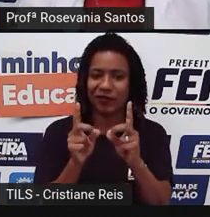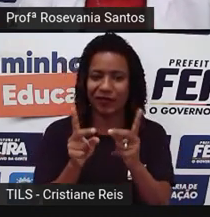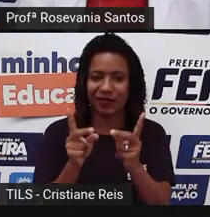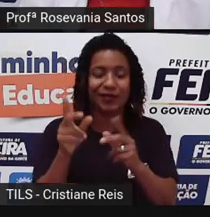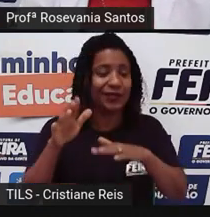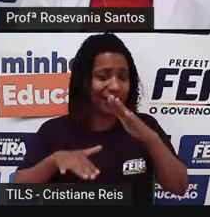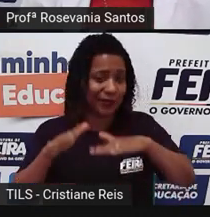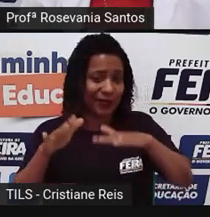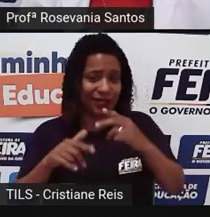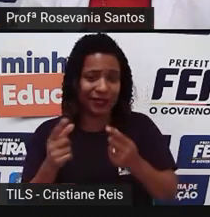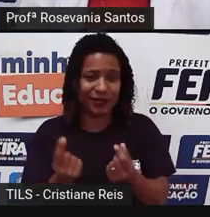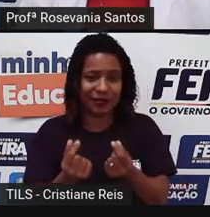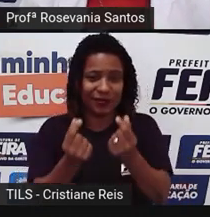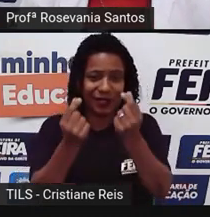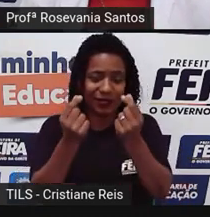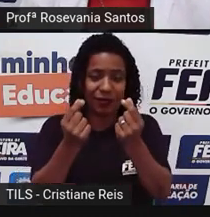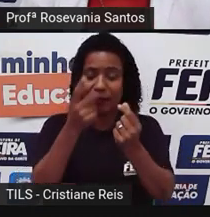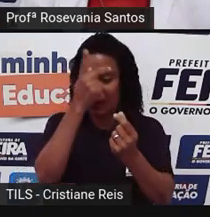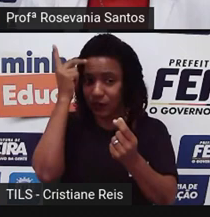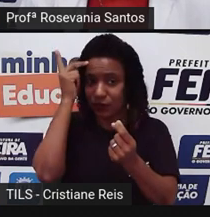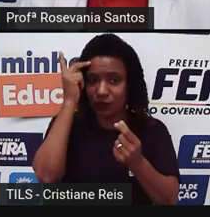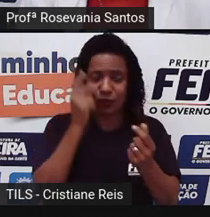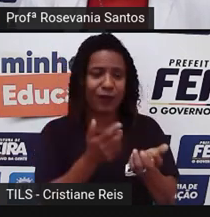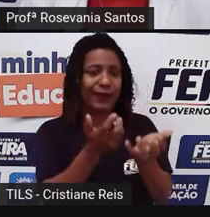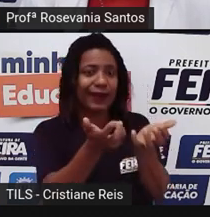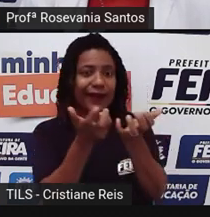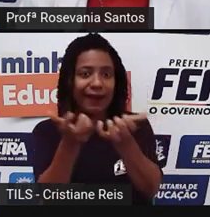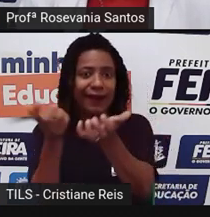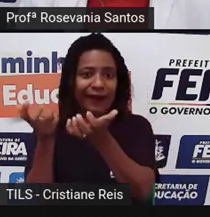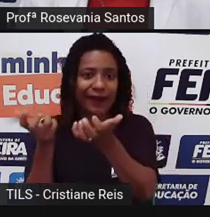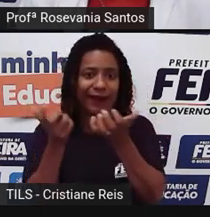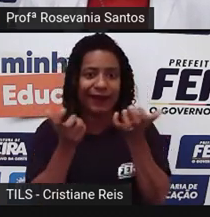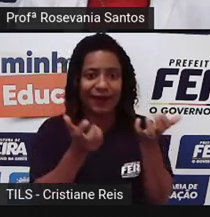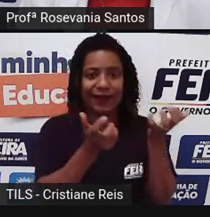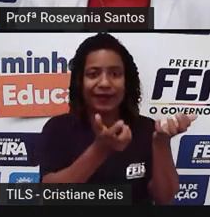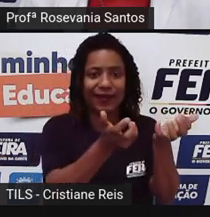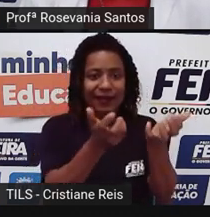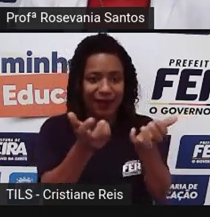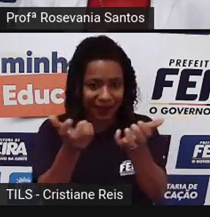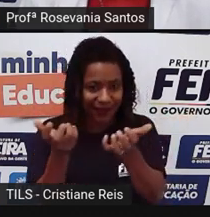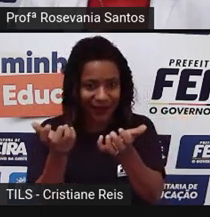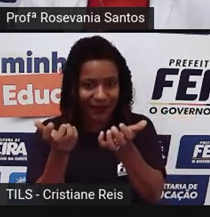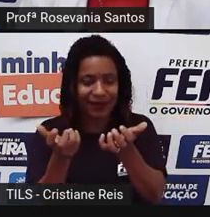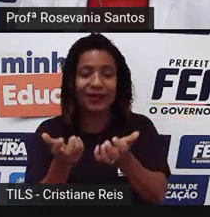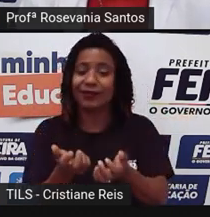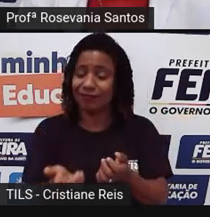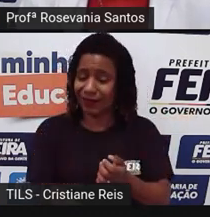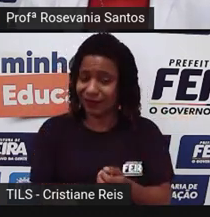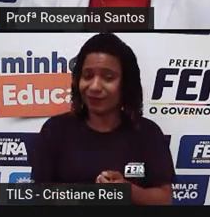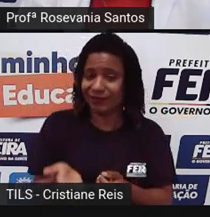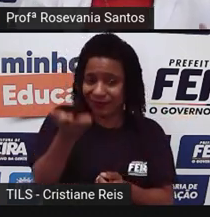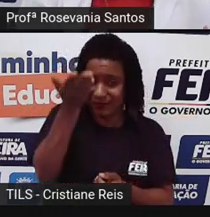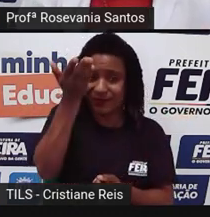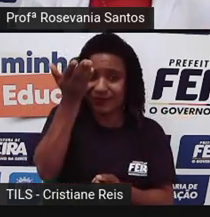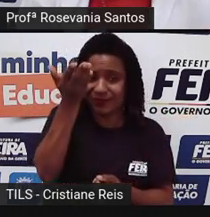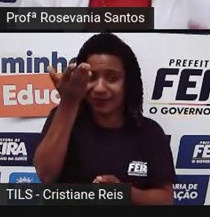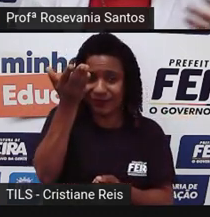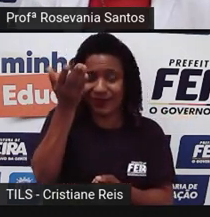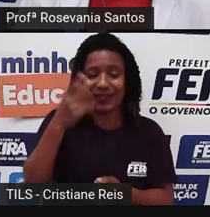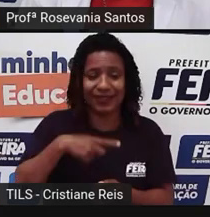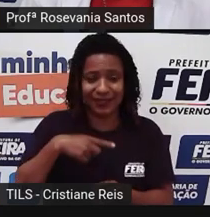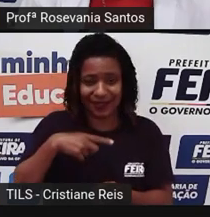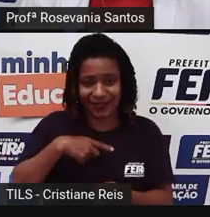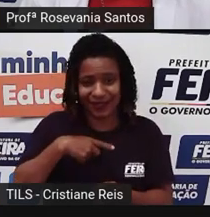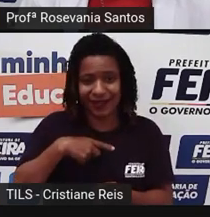consumidor e com a quantidade de produtos em oferta. Então, é tipo como se fosse uma balança. Se eu tenho, né, uma quantidade